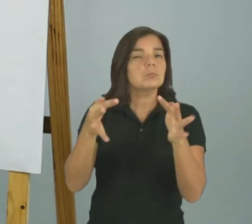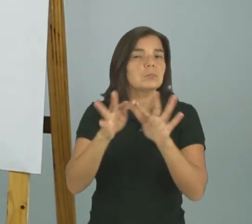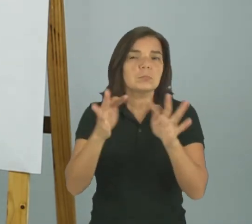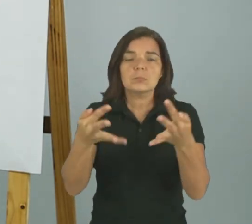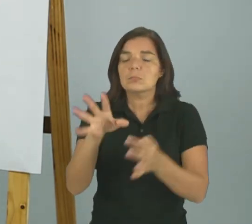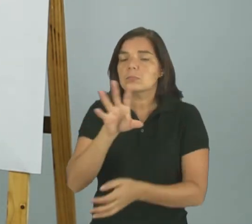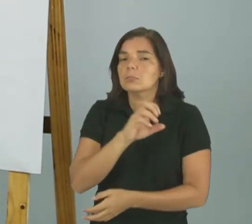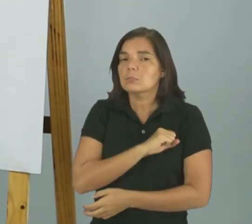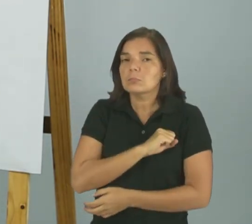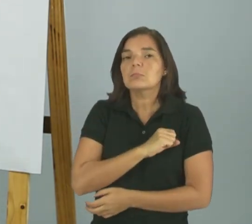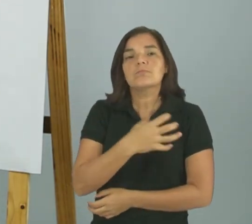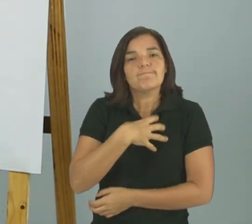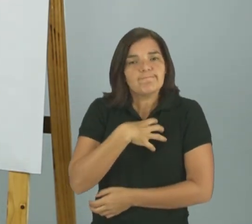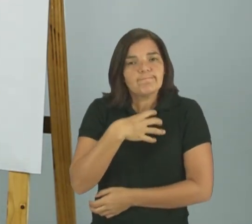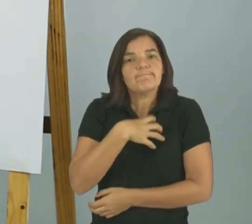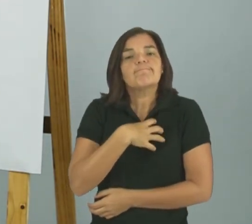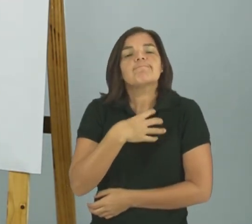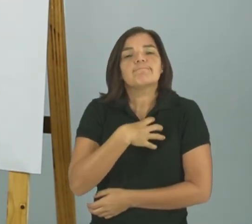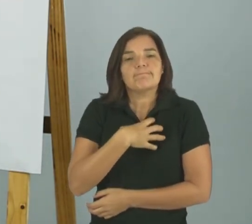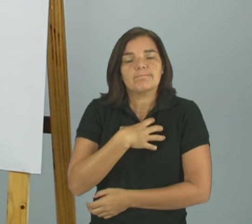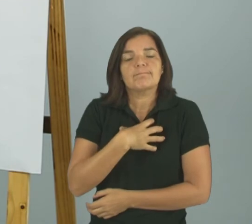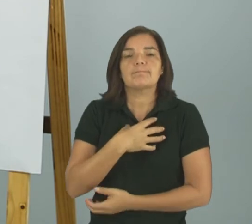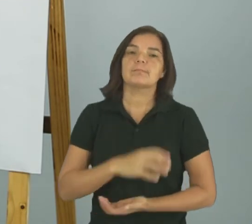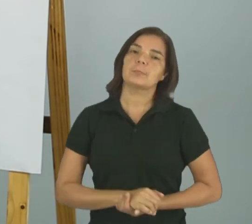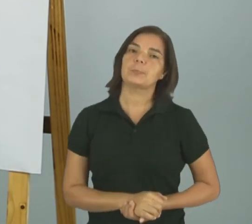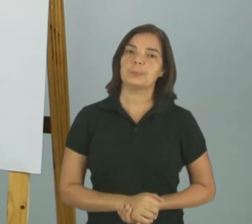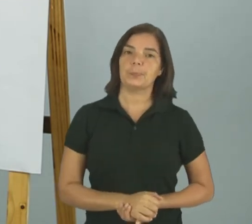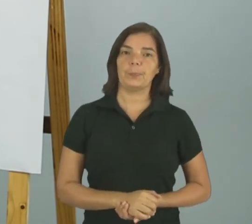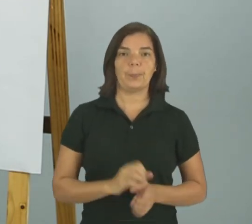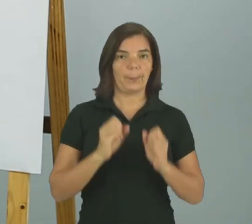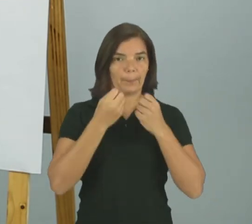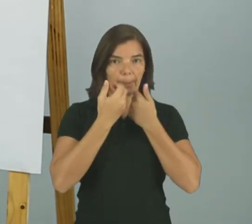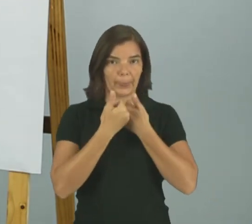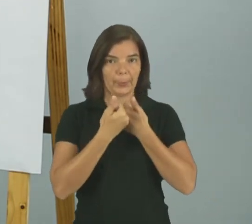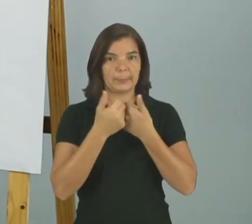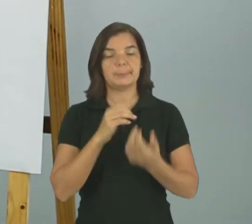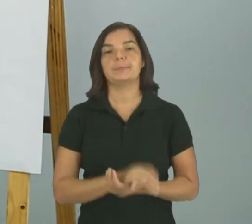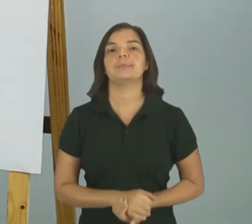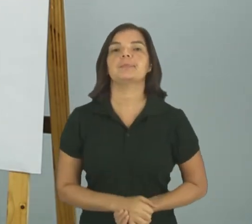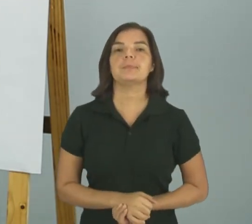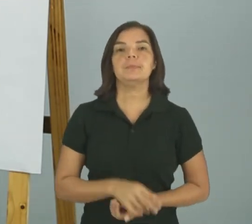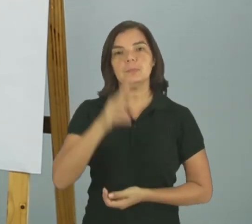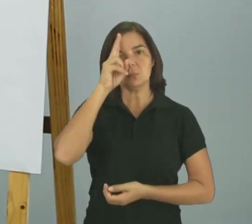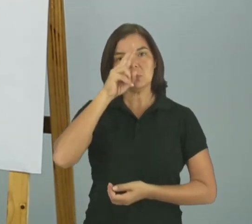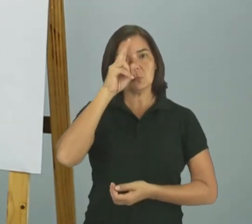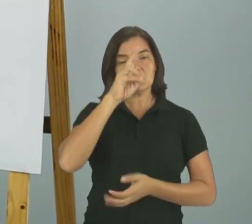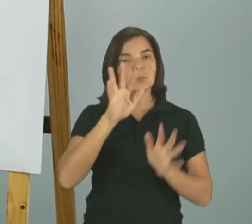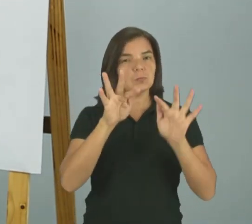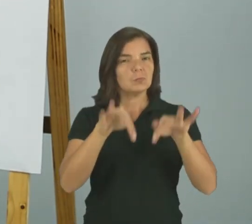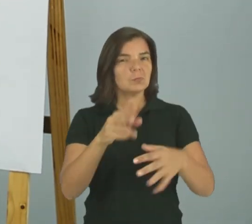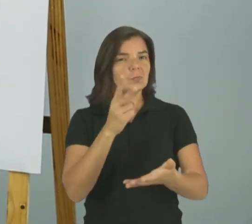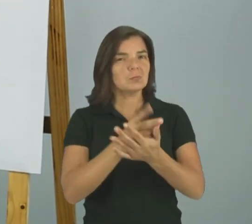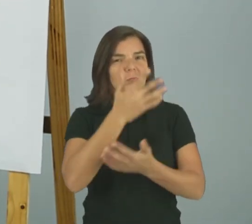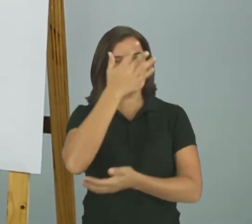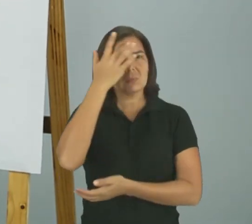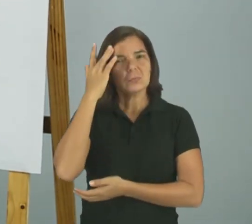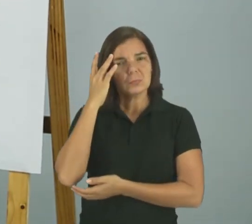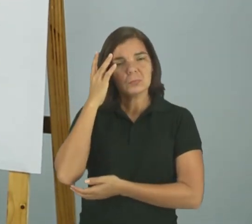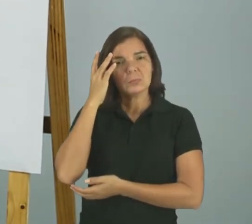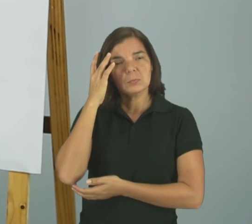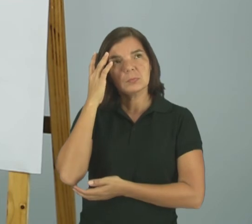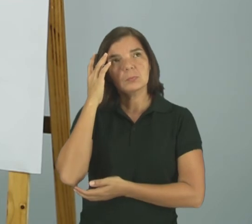Um sentimento Um estado emocional Que a gente se encontra Tá bom? Lembrando que aí no finalzinho Sempre a pessoa também